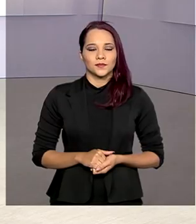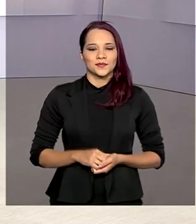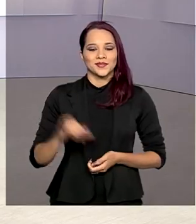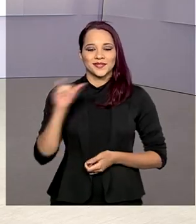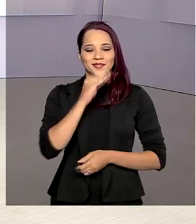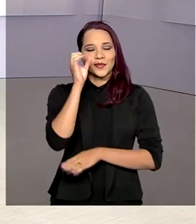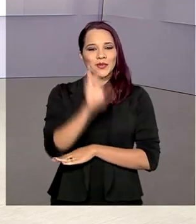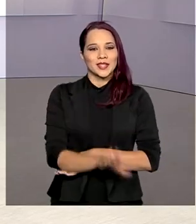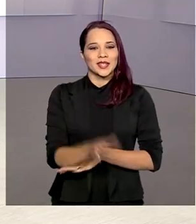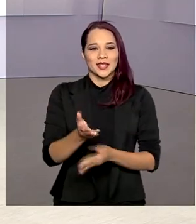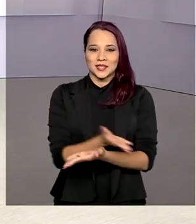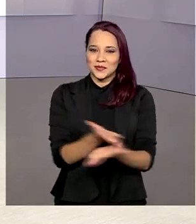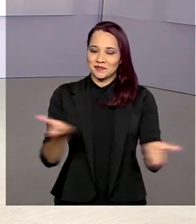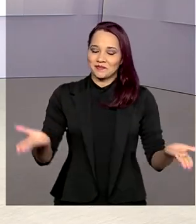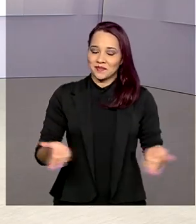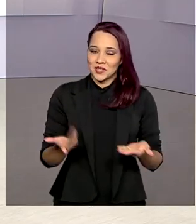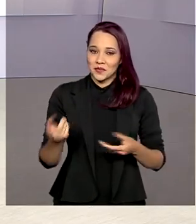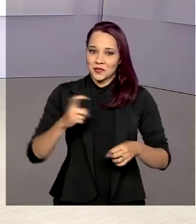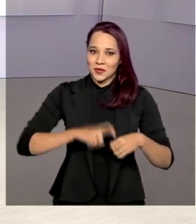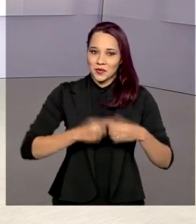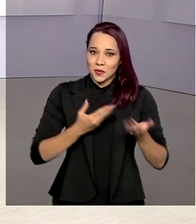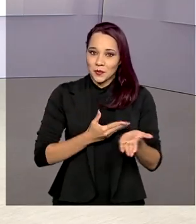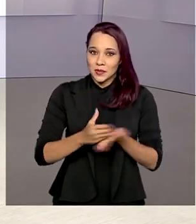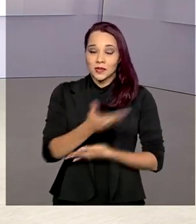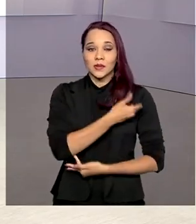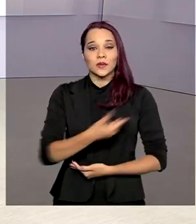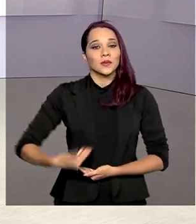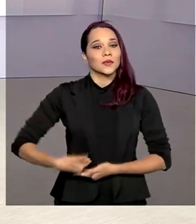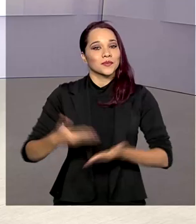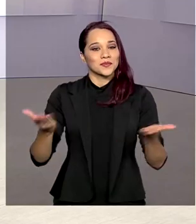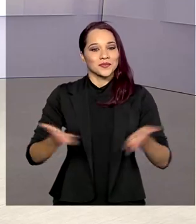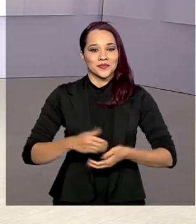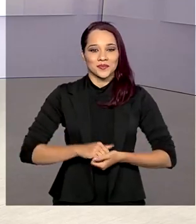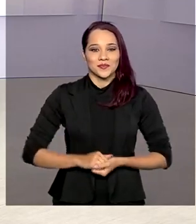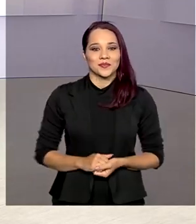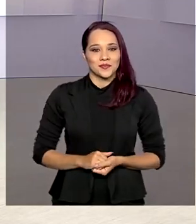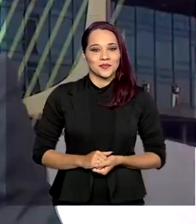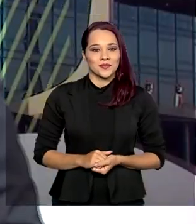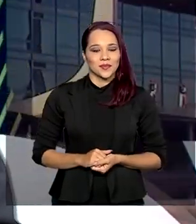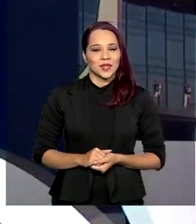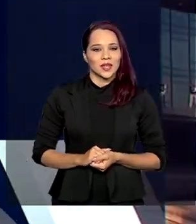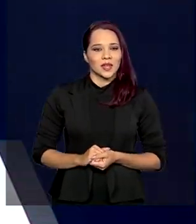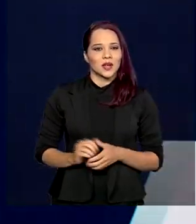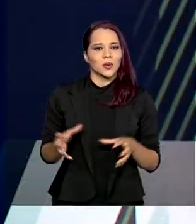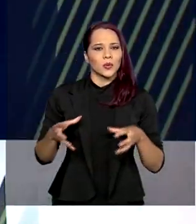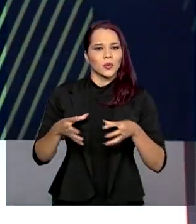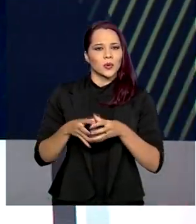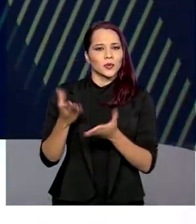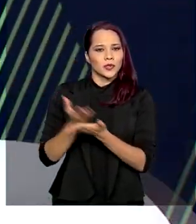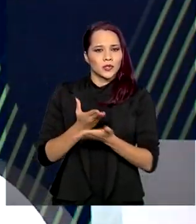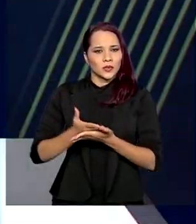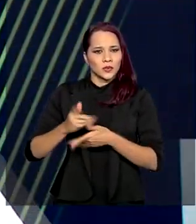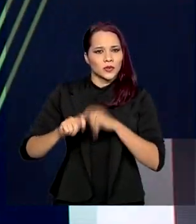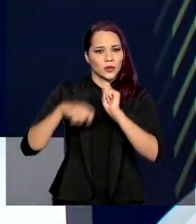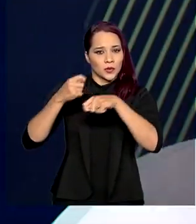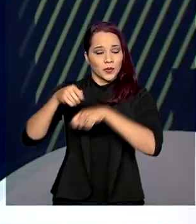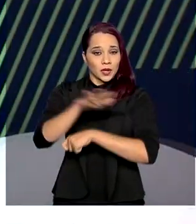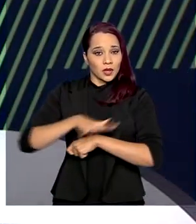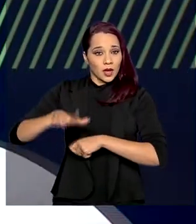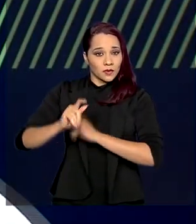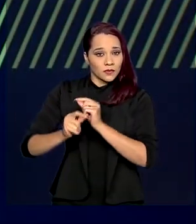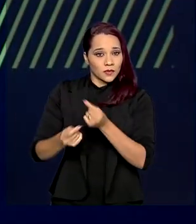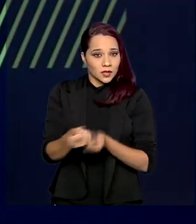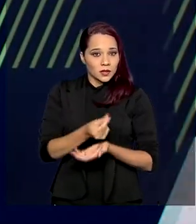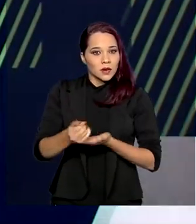Olá, boa tarde para você. Já estamos de volta com mais uma edição do Governo Agora. Economistas do mercado financeiro